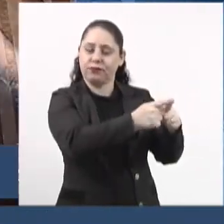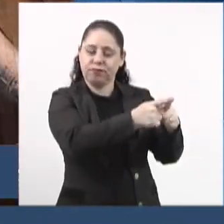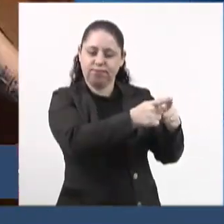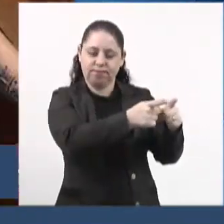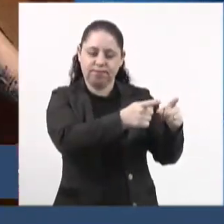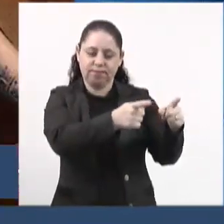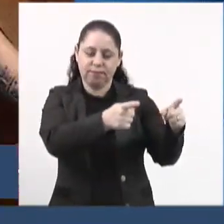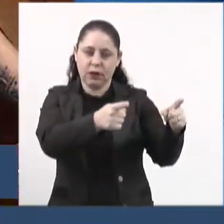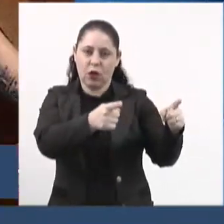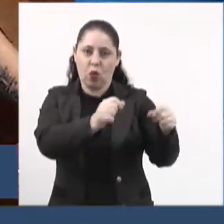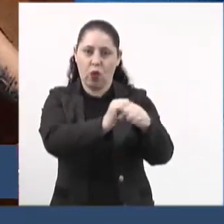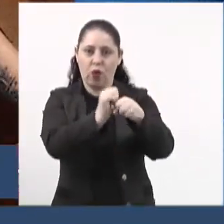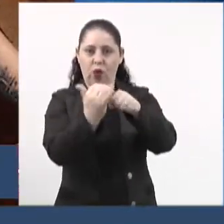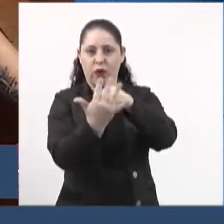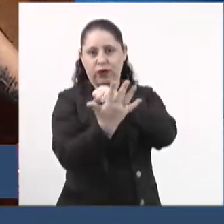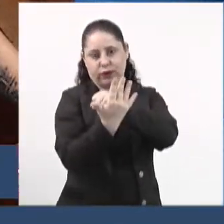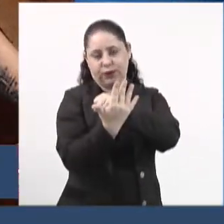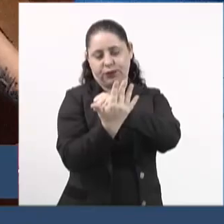Covid-19.